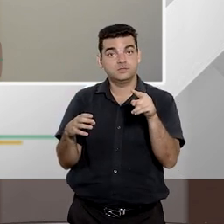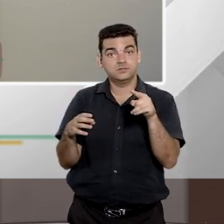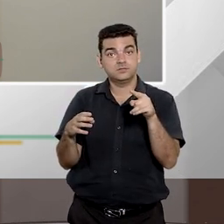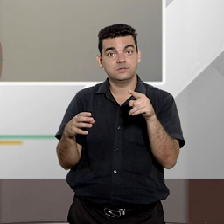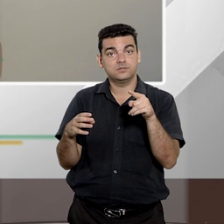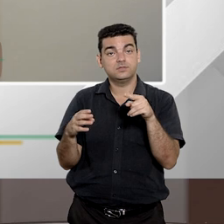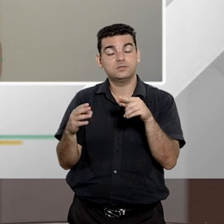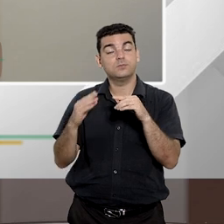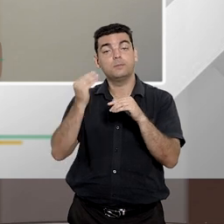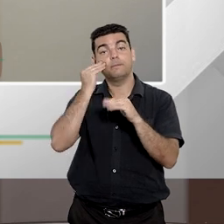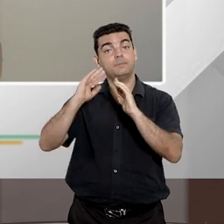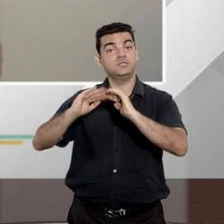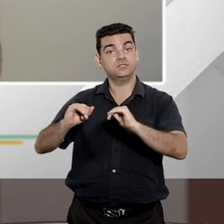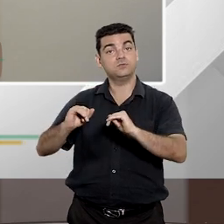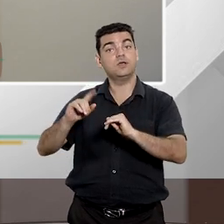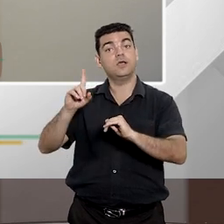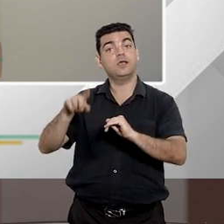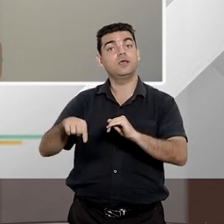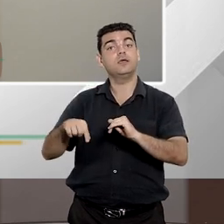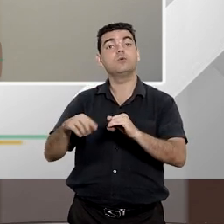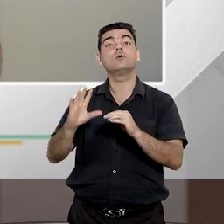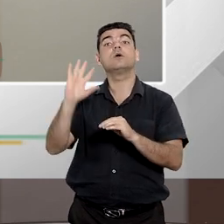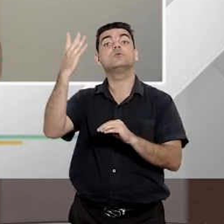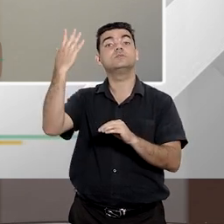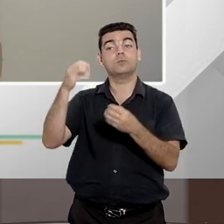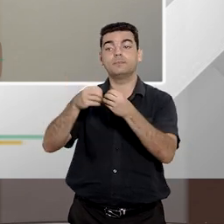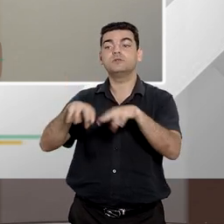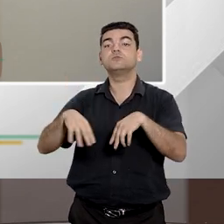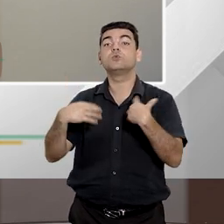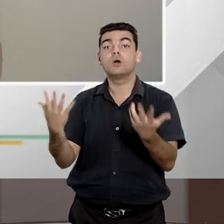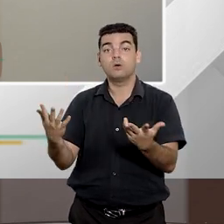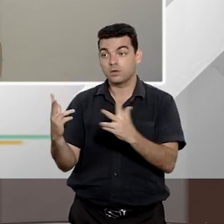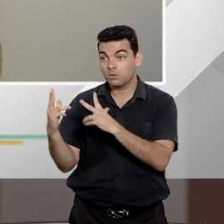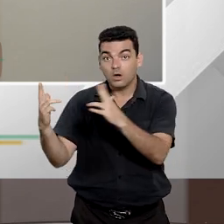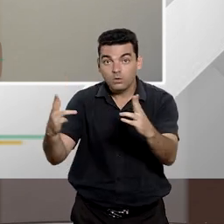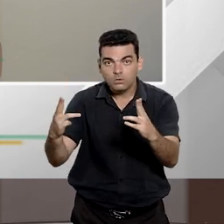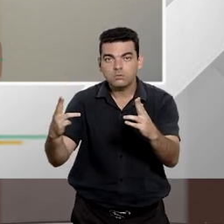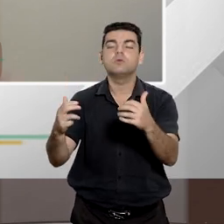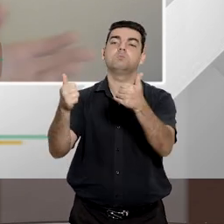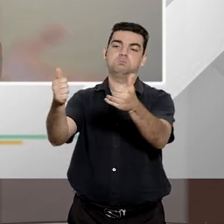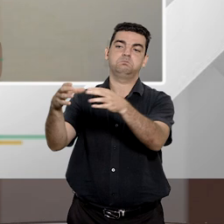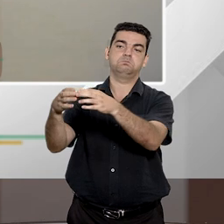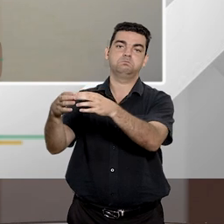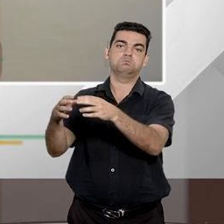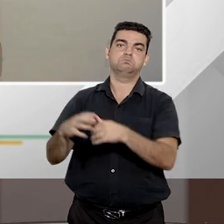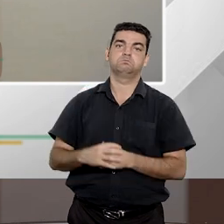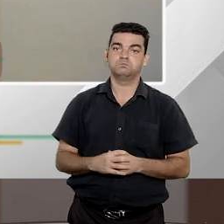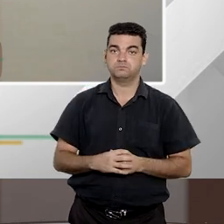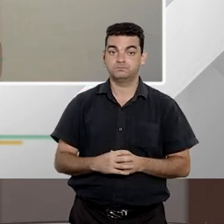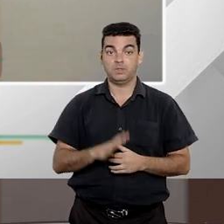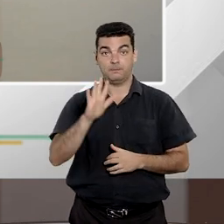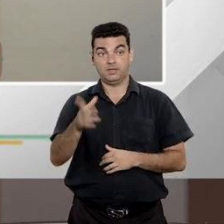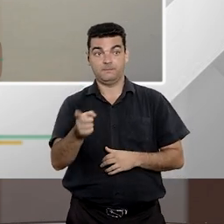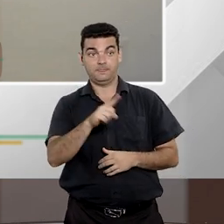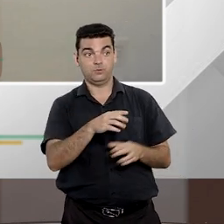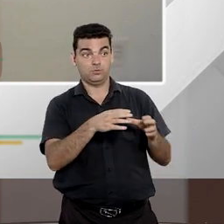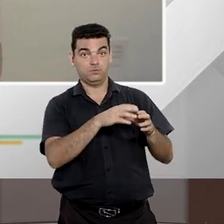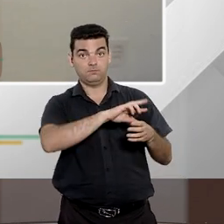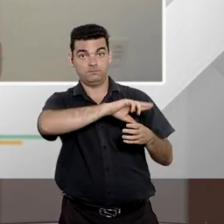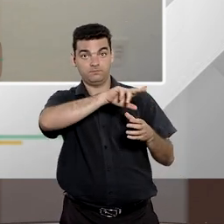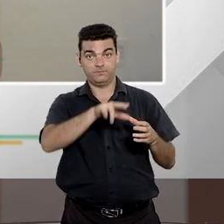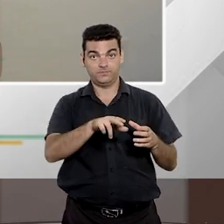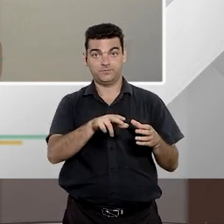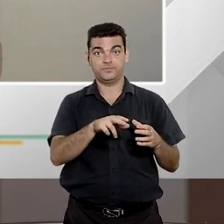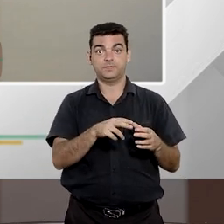individuais homogêneos é justamente o acontecimento da lesão. Enquanto nos outros grupos, que é o de difusos e